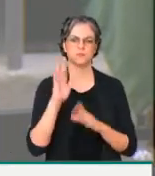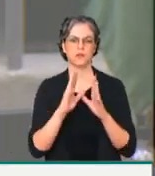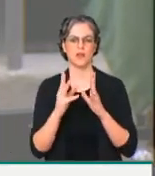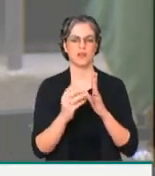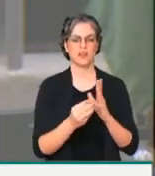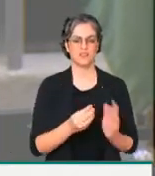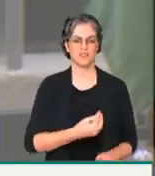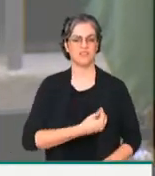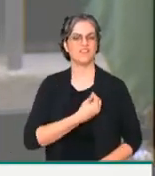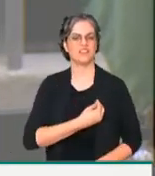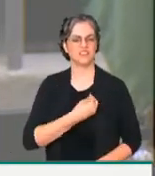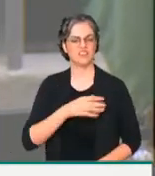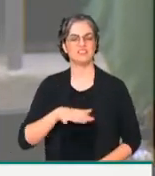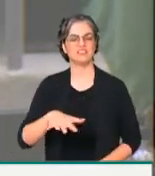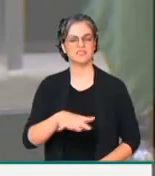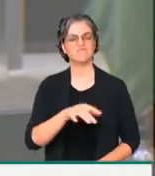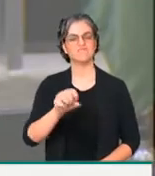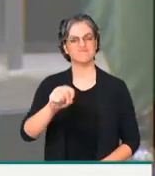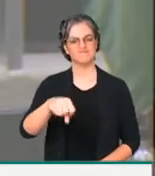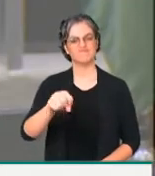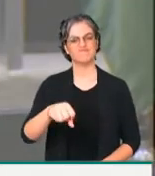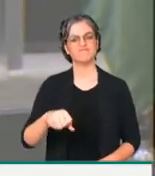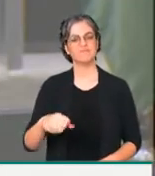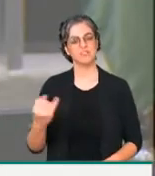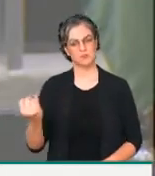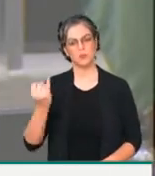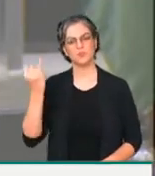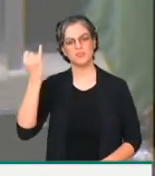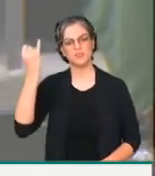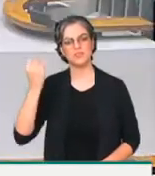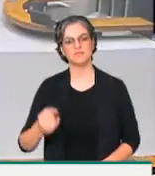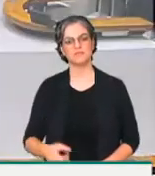amazônidas, que sim, devem importar. Obrigada.